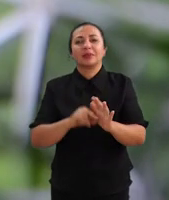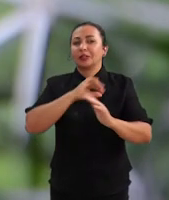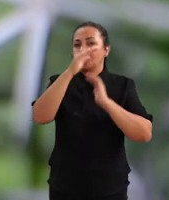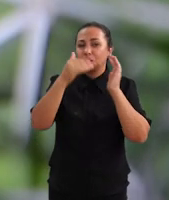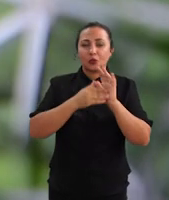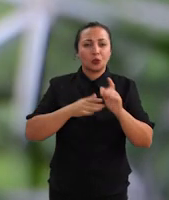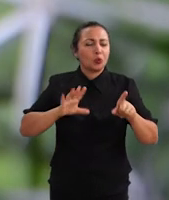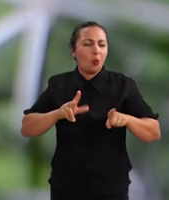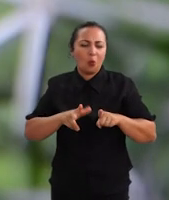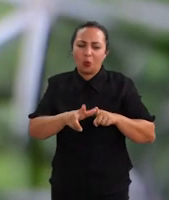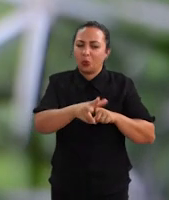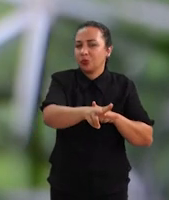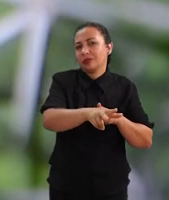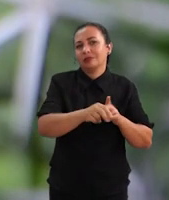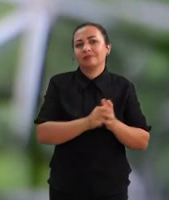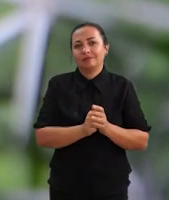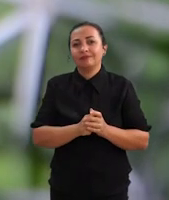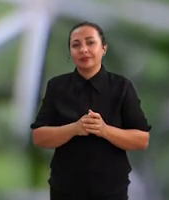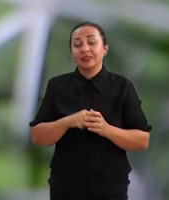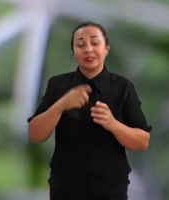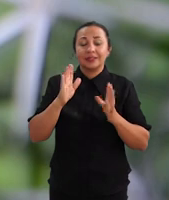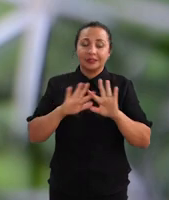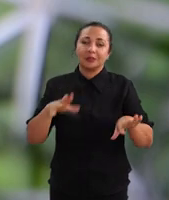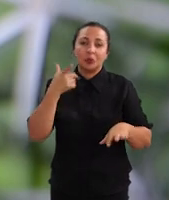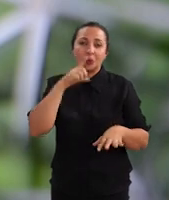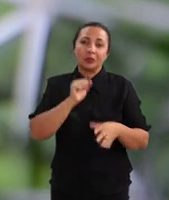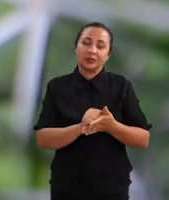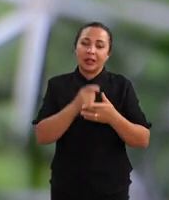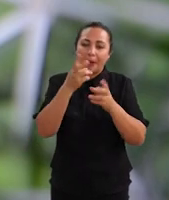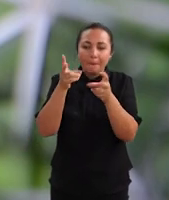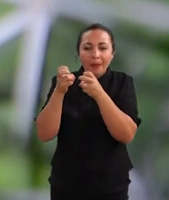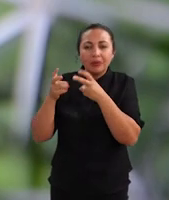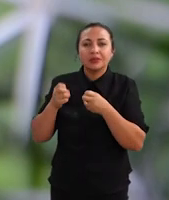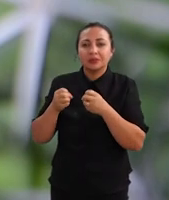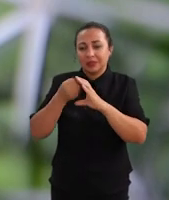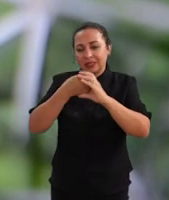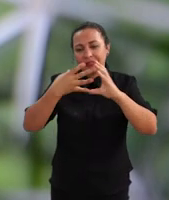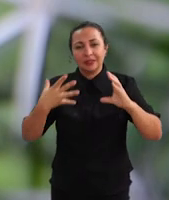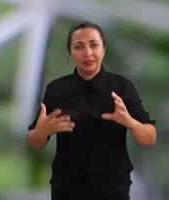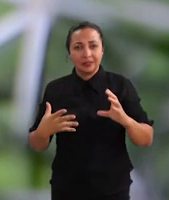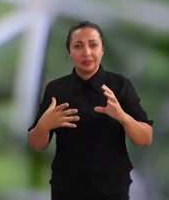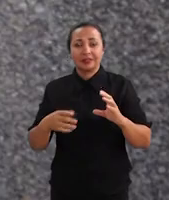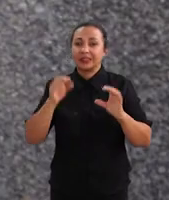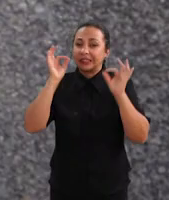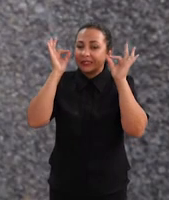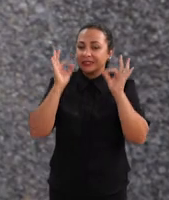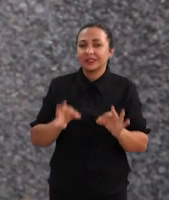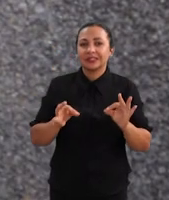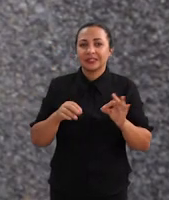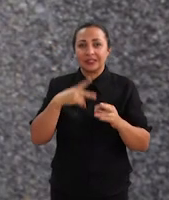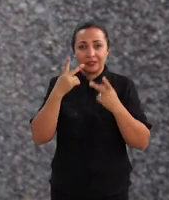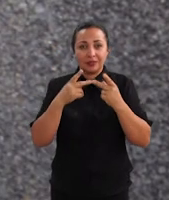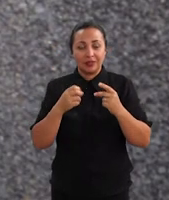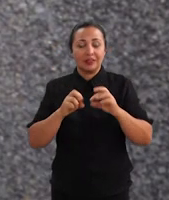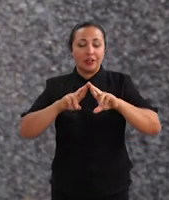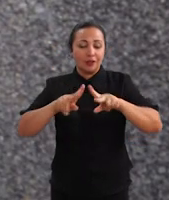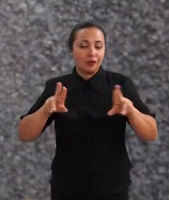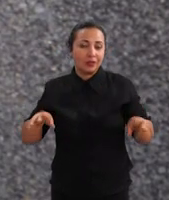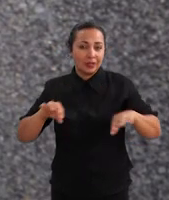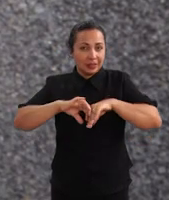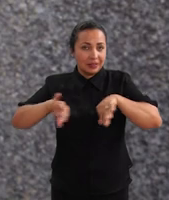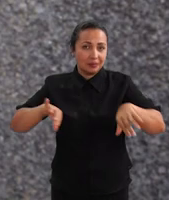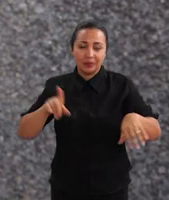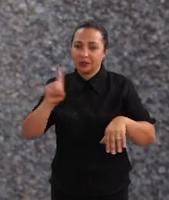de todas as espécies e assim conseguir identificar que as características que eu de fato estou dizendo que diferenciam as